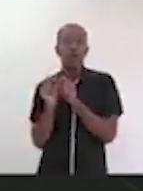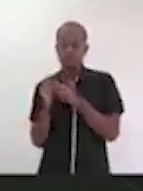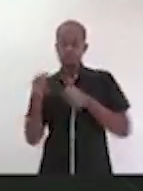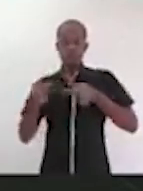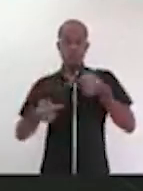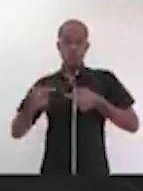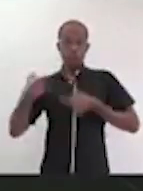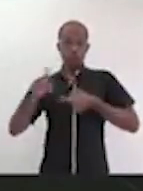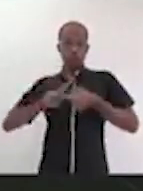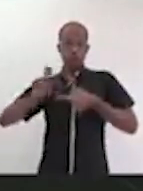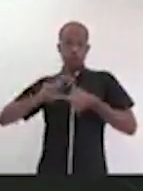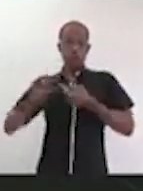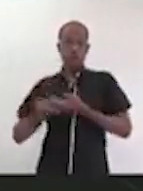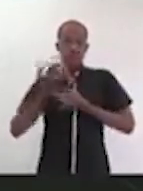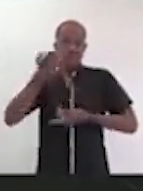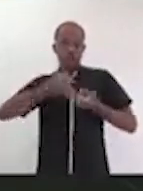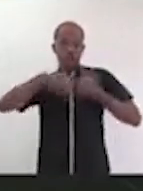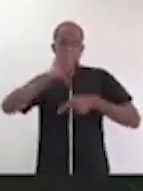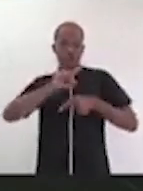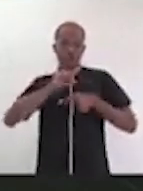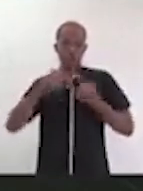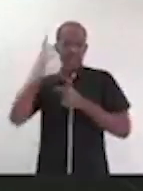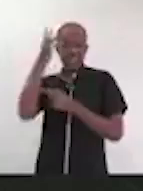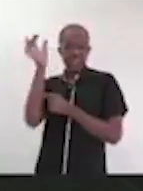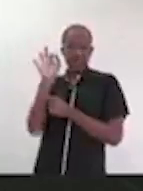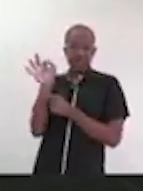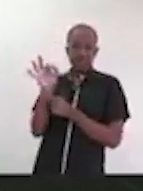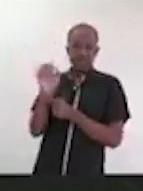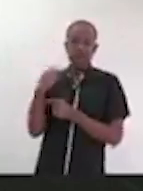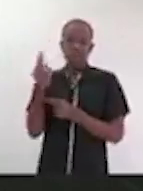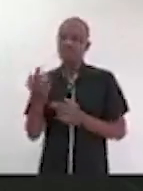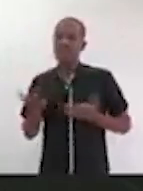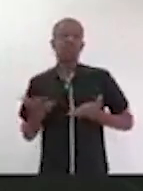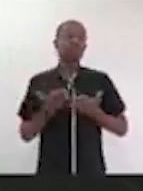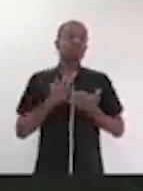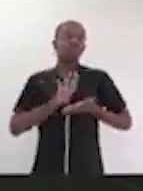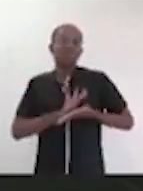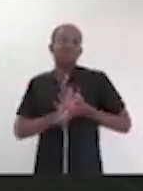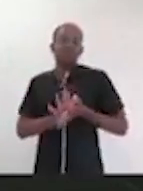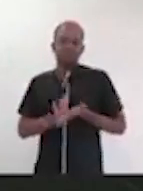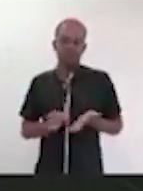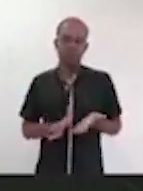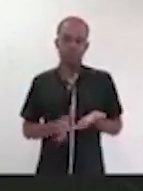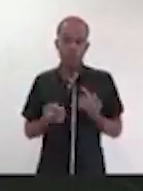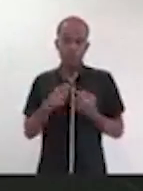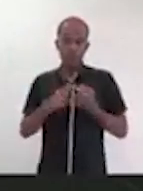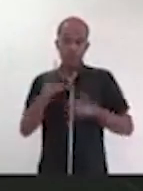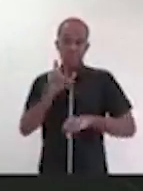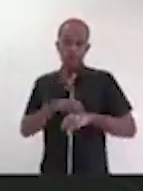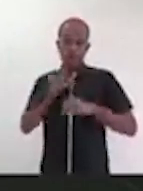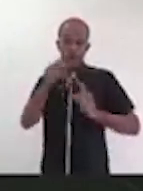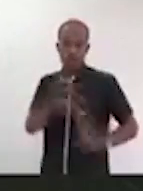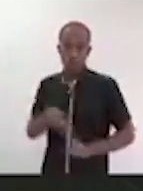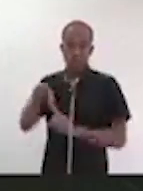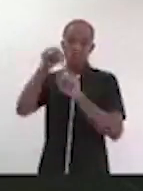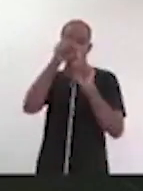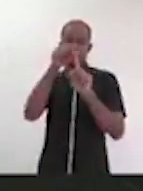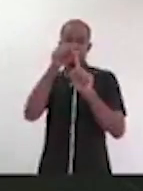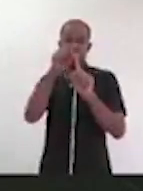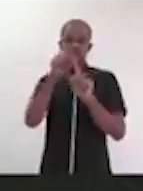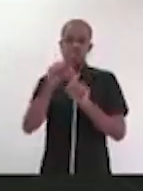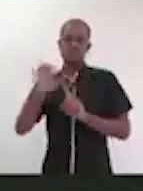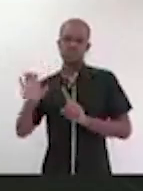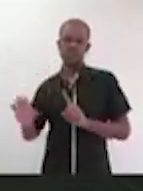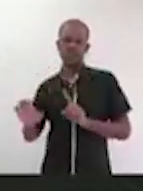transformação, a gente vai continuar excluindo uma parcela muito importante da população que na hora que vier um líder populista de esquerda, de direita e de